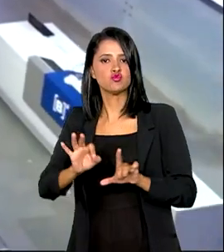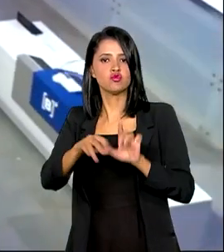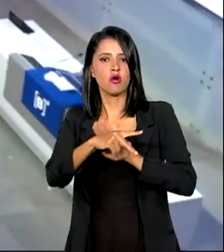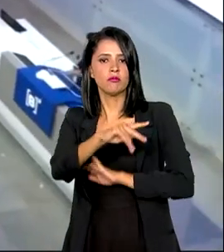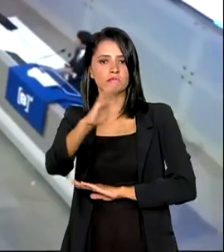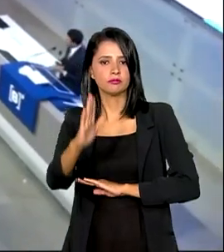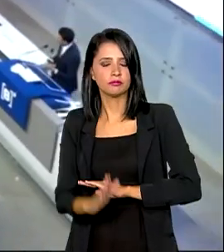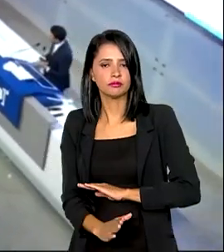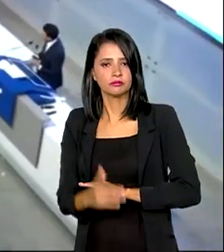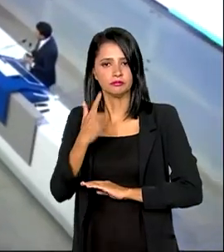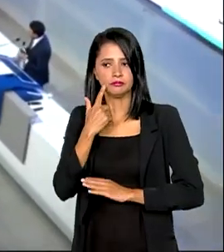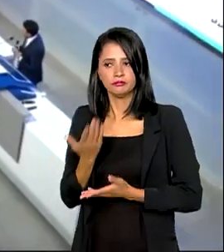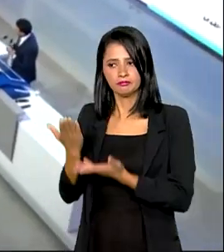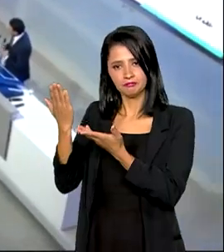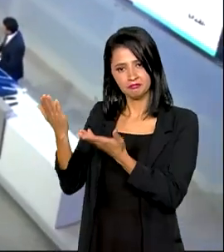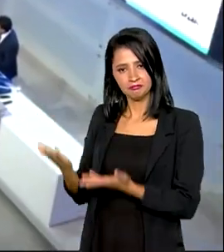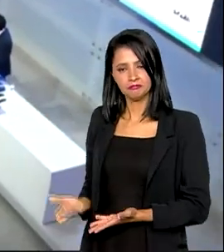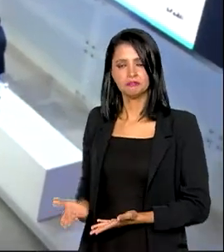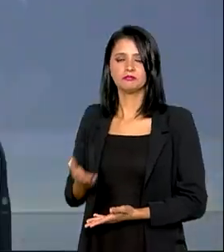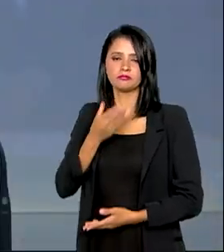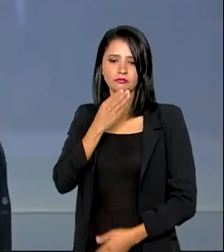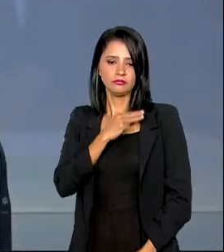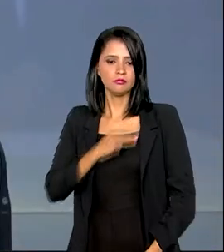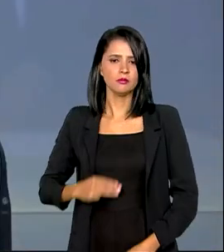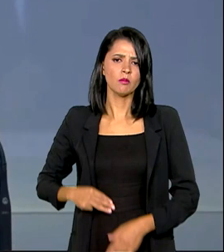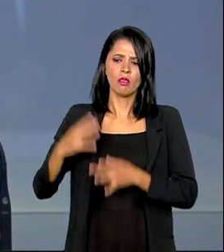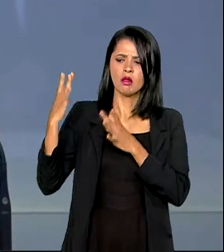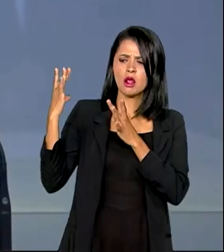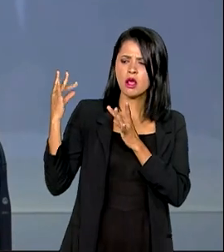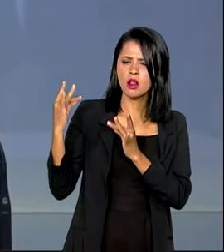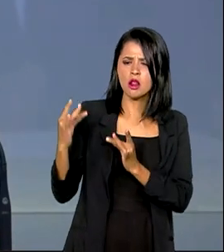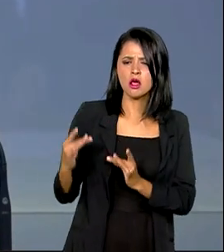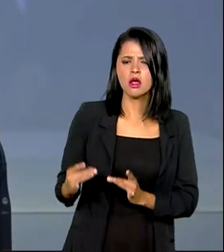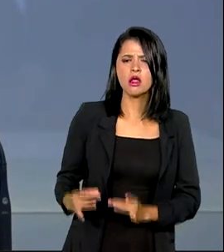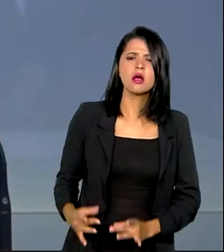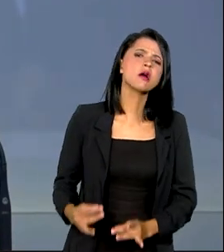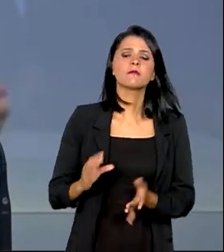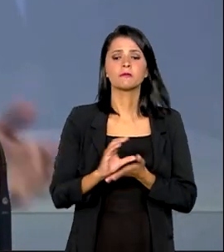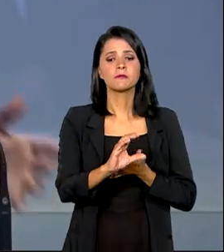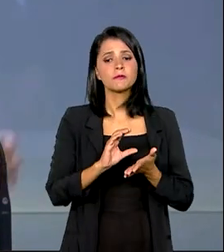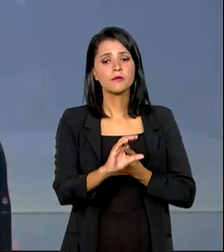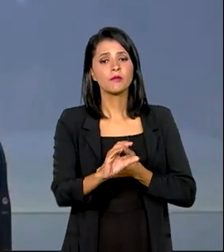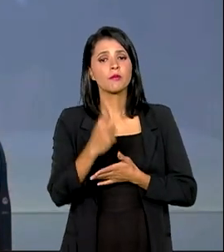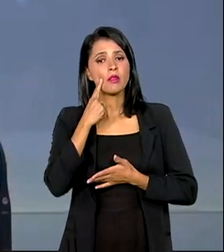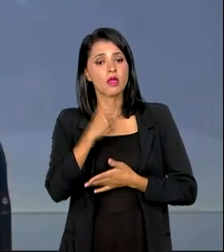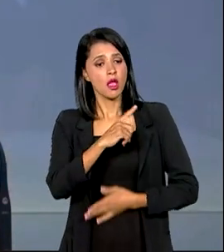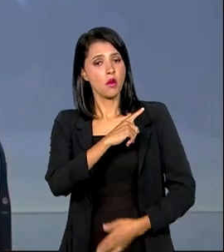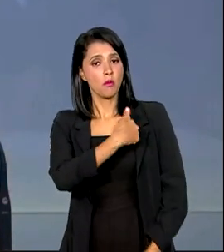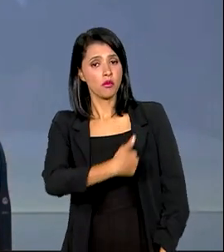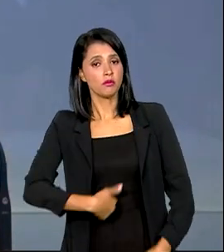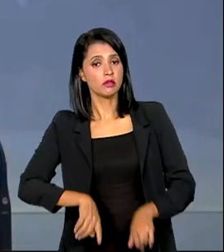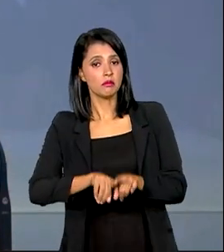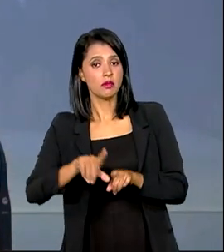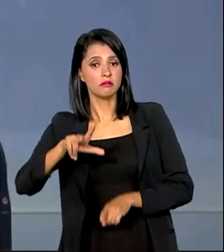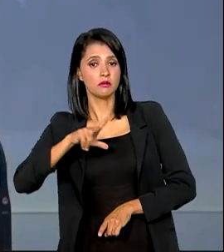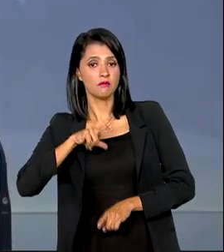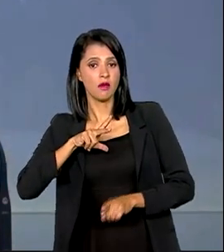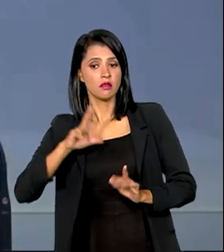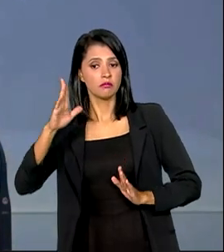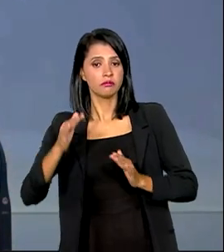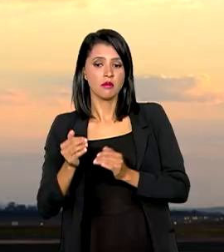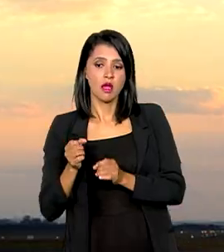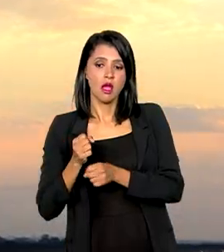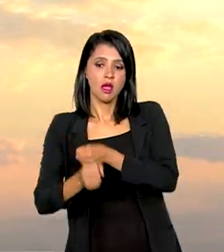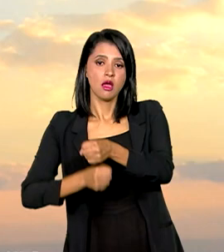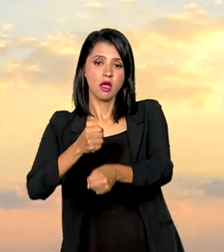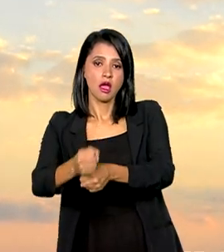No evento, o ministro de Portos e Aeroportos detalhou a previsão de investimentos públicos e privados para os próximos três